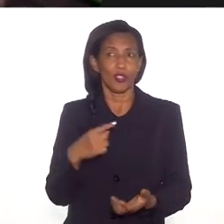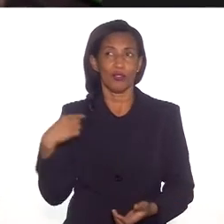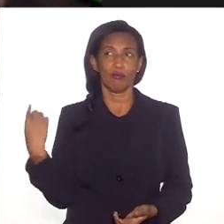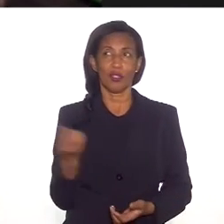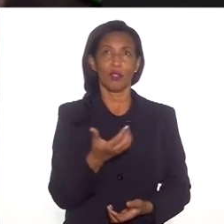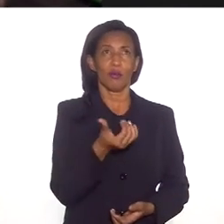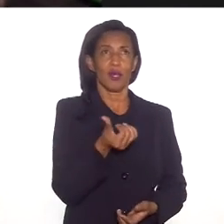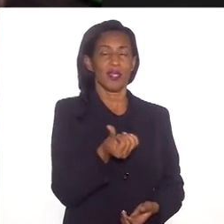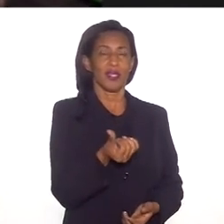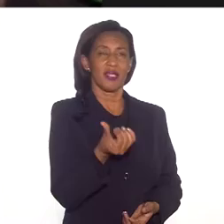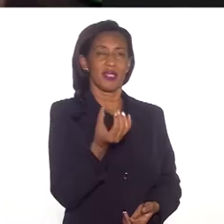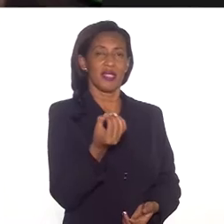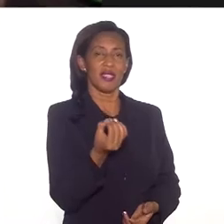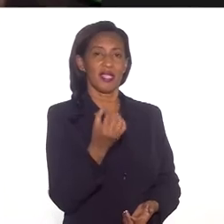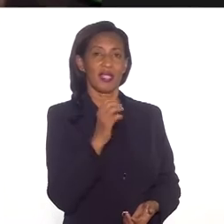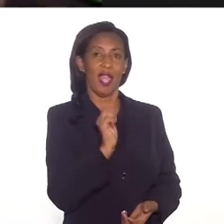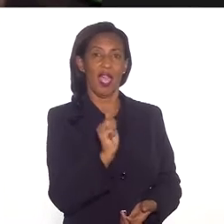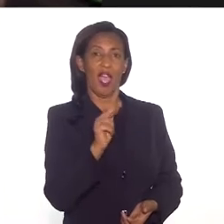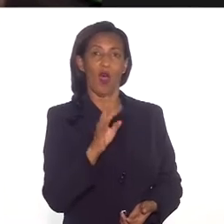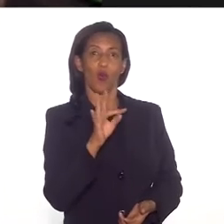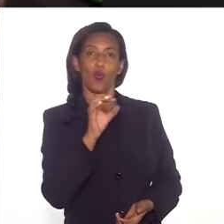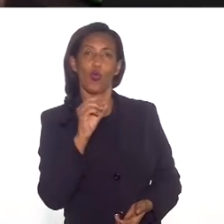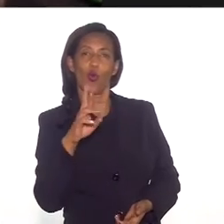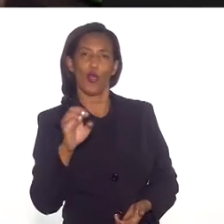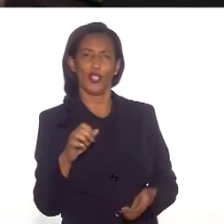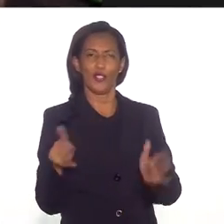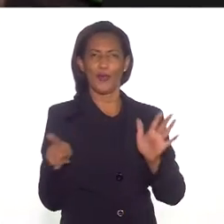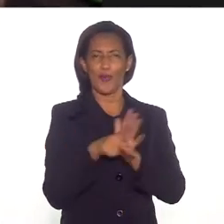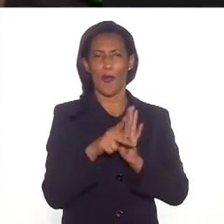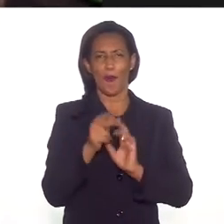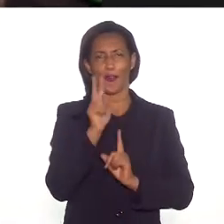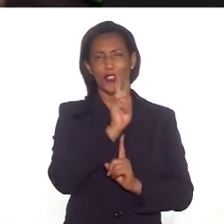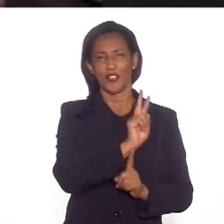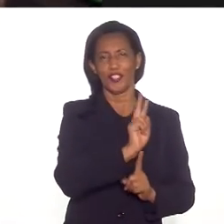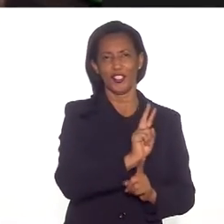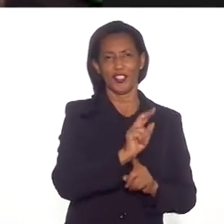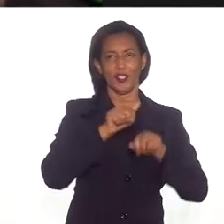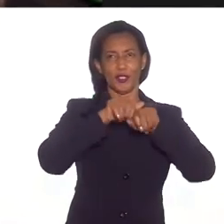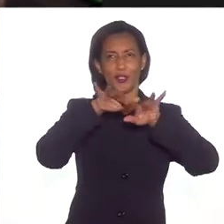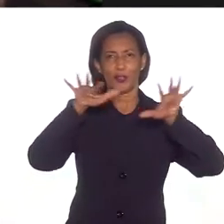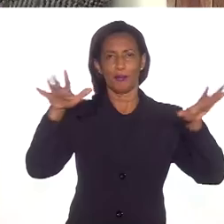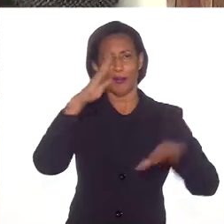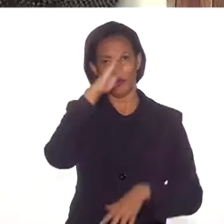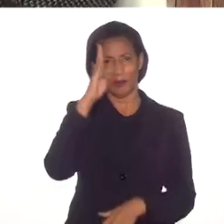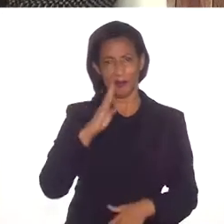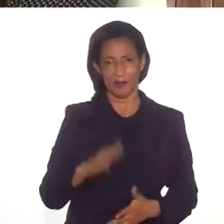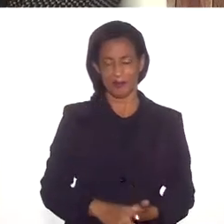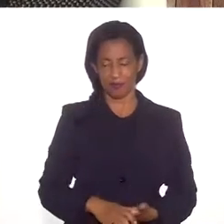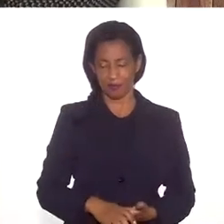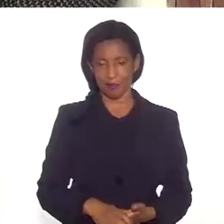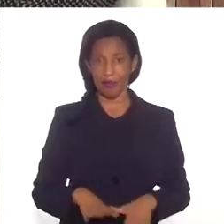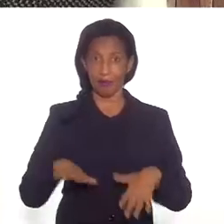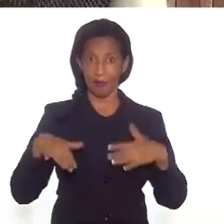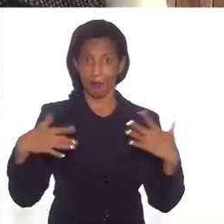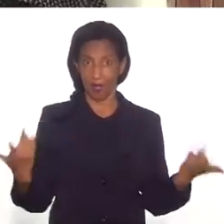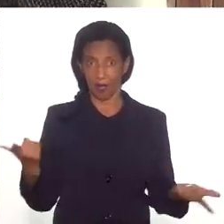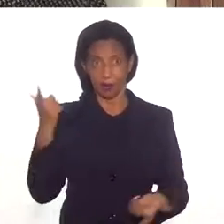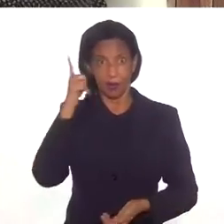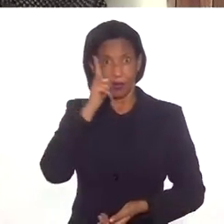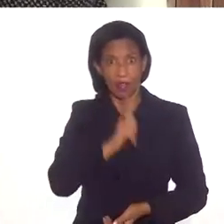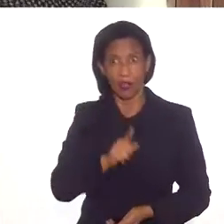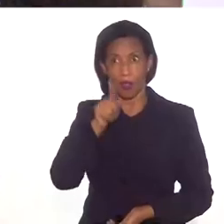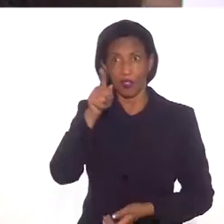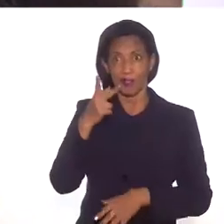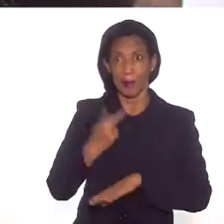hoje nós já somos mais de 60 autores indígenas espalhados pelo Brasil. Não, tanto ganhou notoriedade que você foi